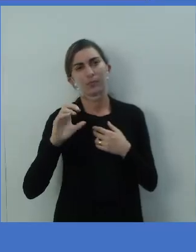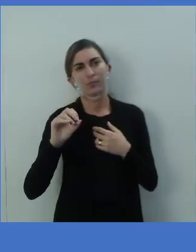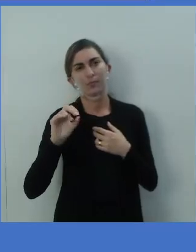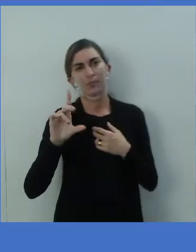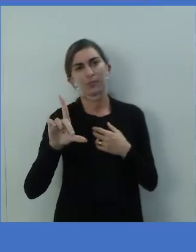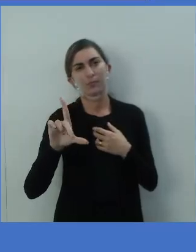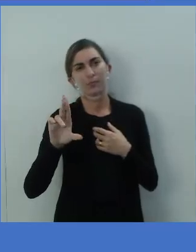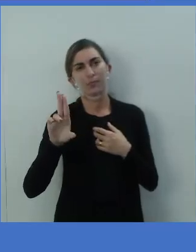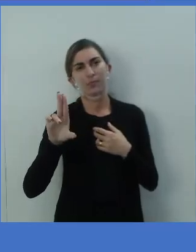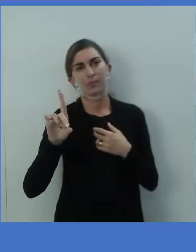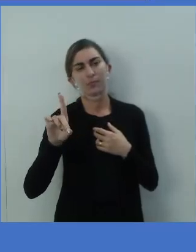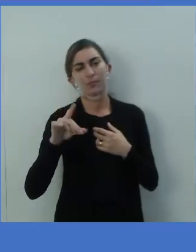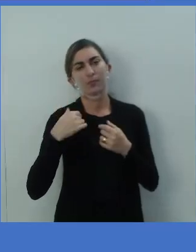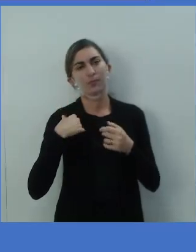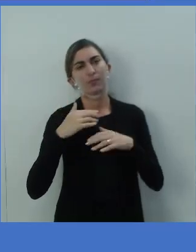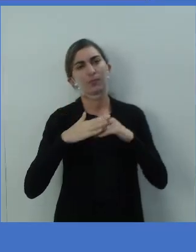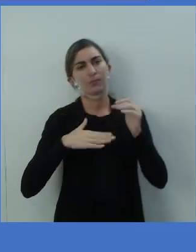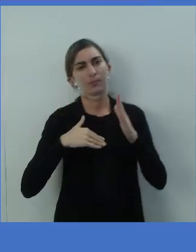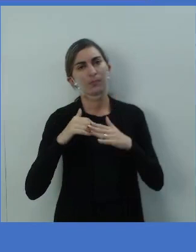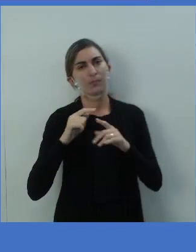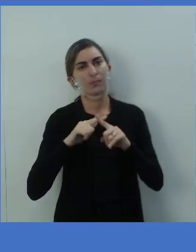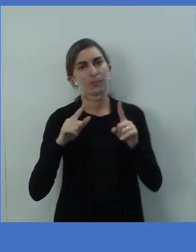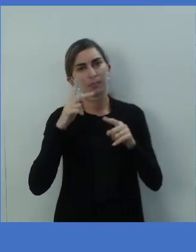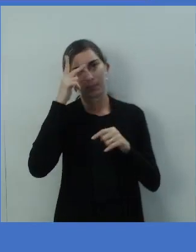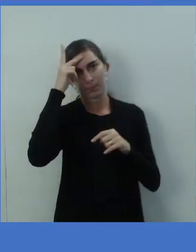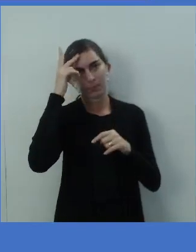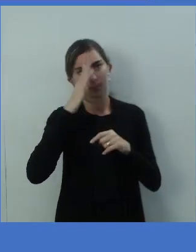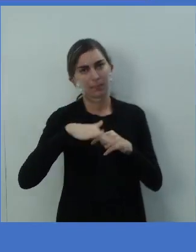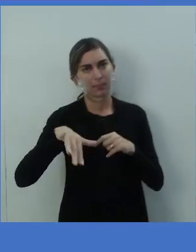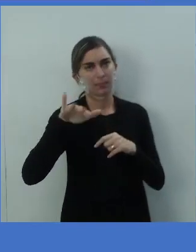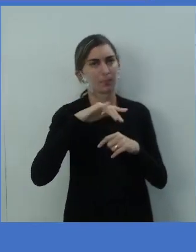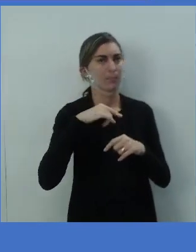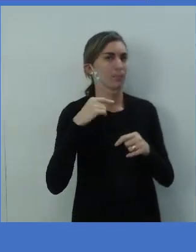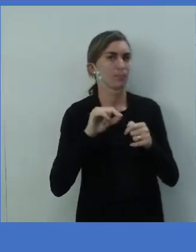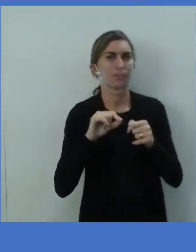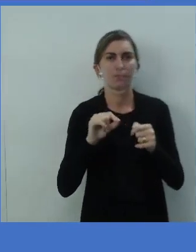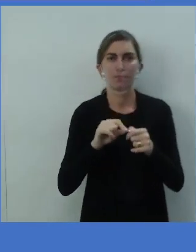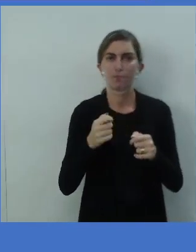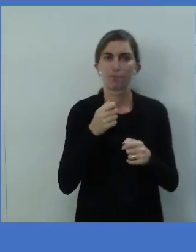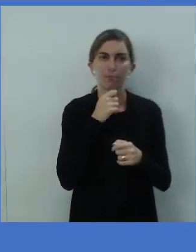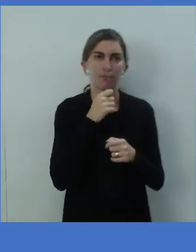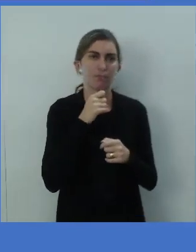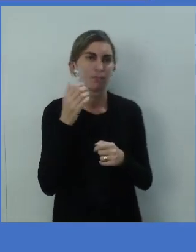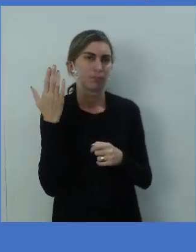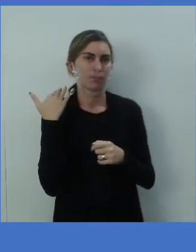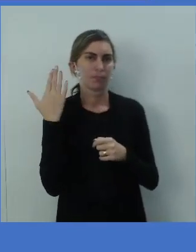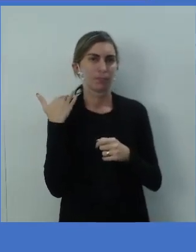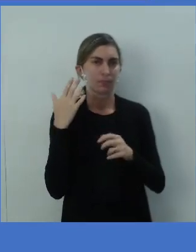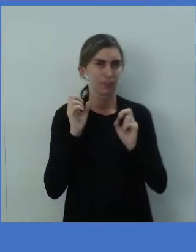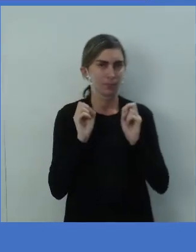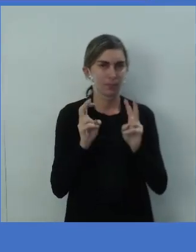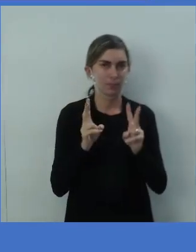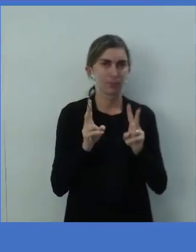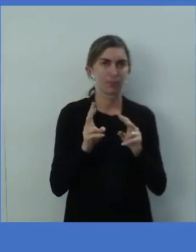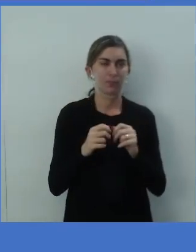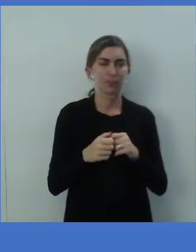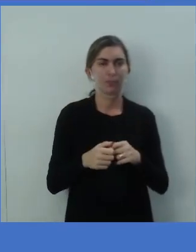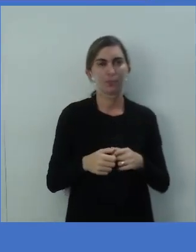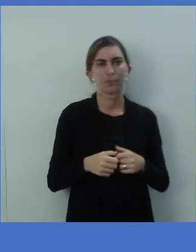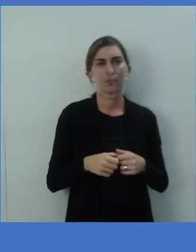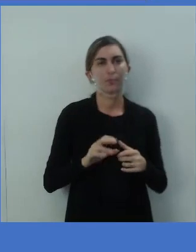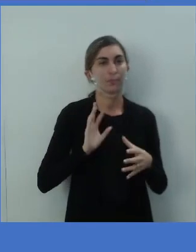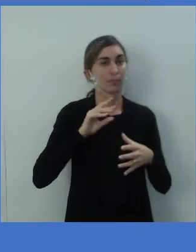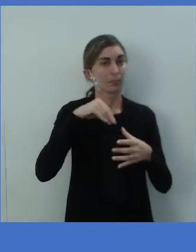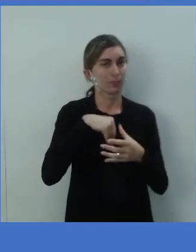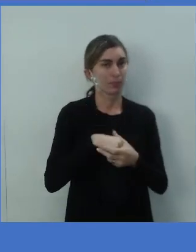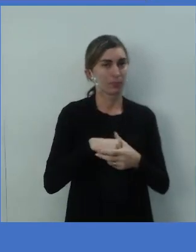uma habilidade, mas que as pessoas ou pessoa, ela não fez aí lá no seu passado. Ok? Dentro